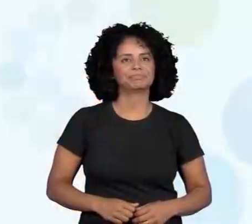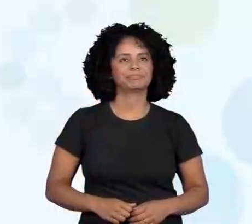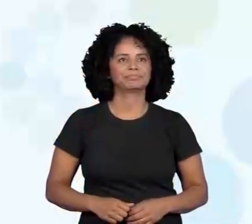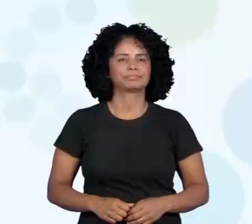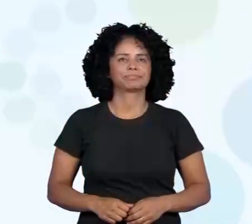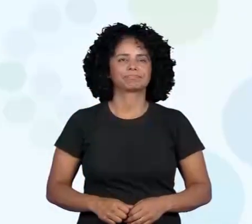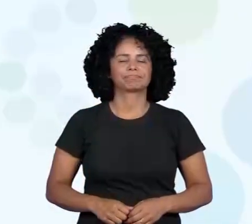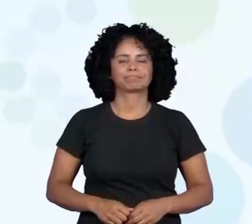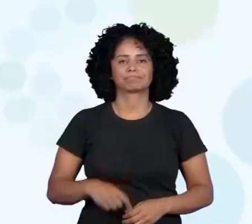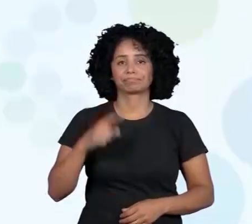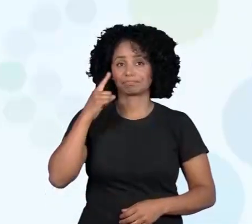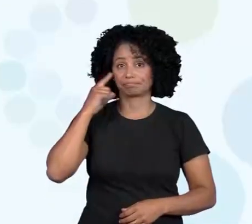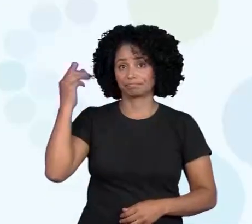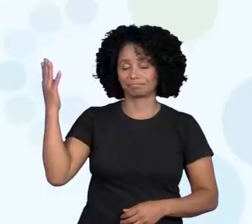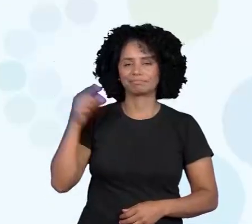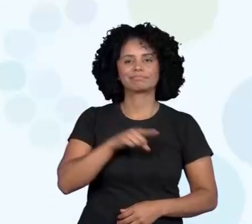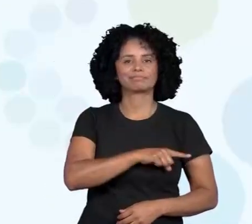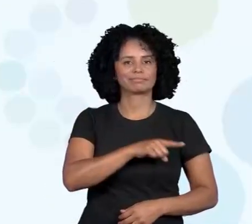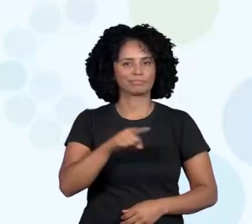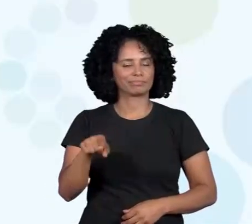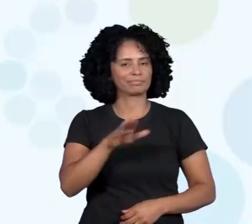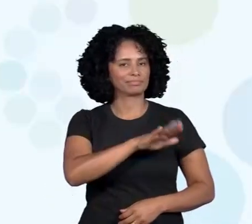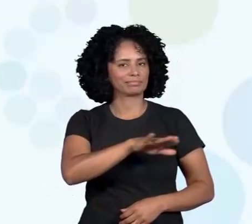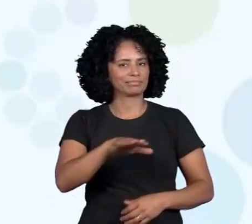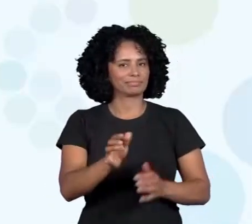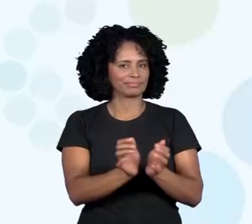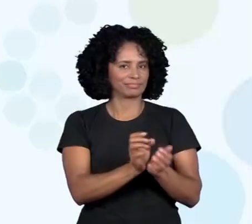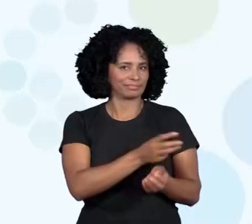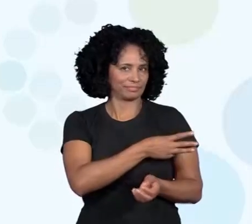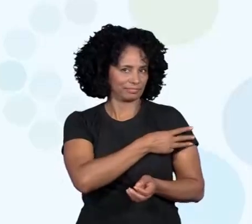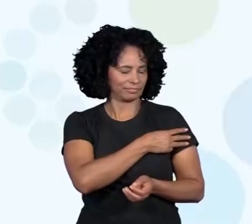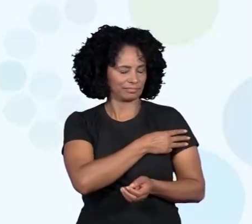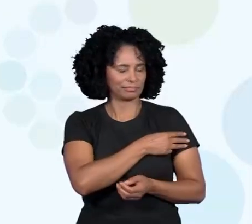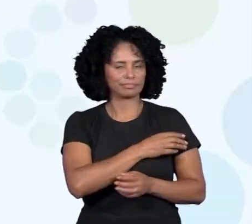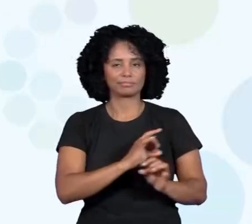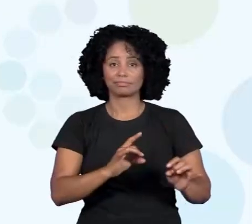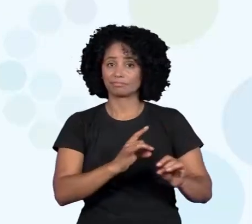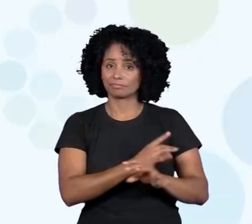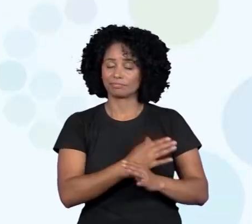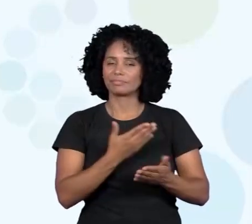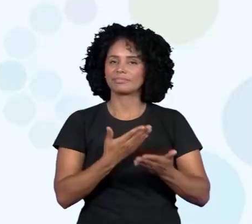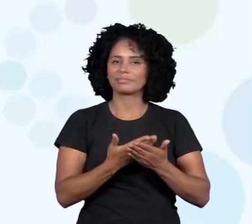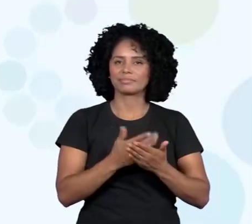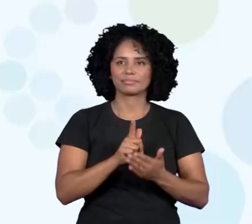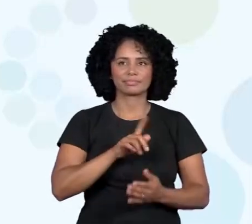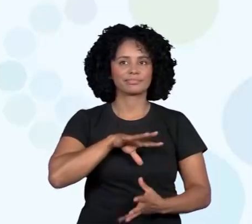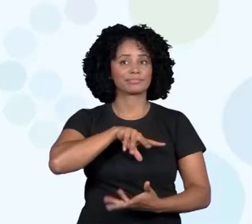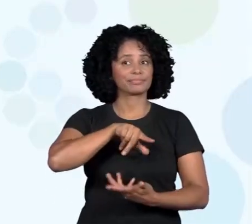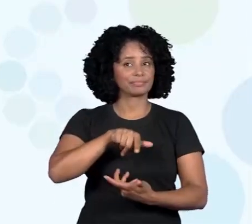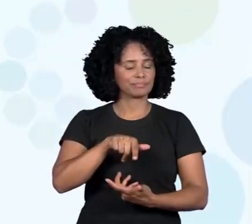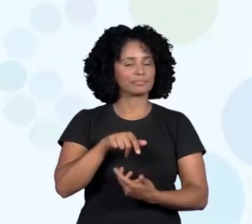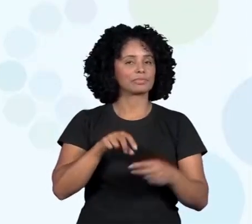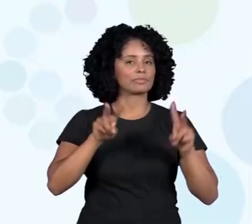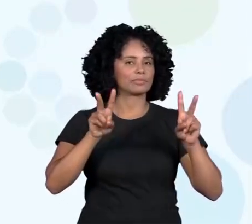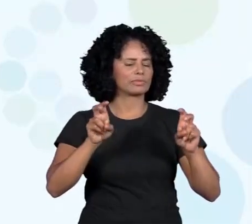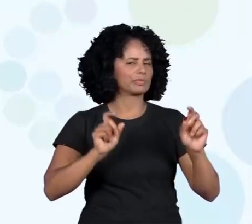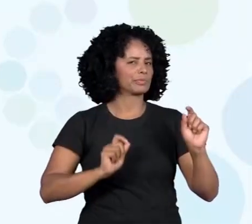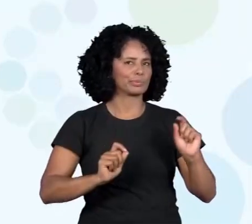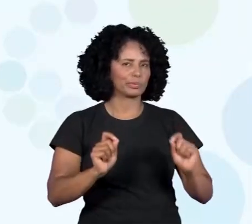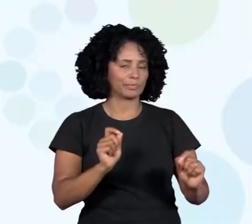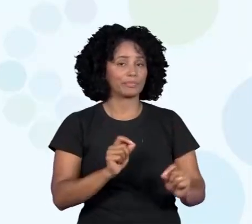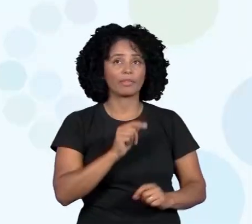Olha só, para vocês, estudantes do terceiro ano, esta é uma aula de Geografia e o título é